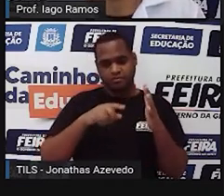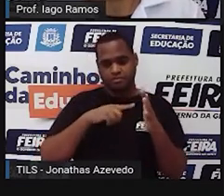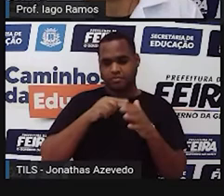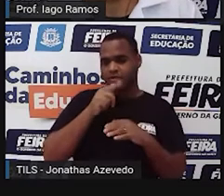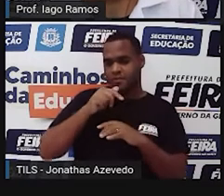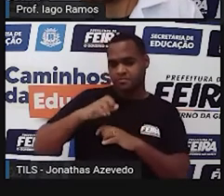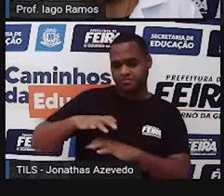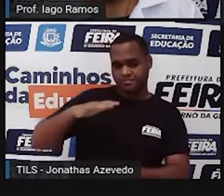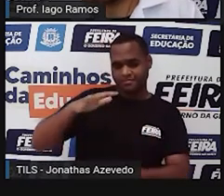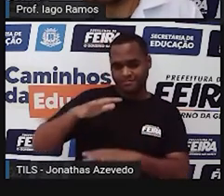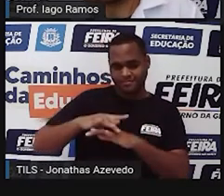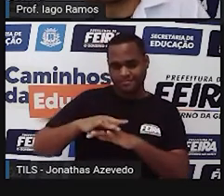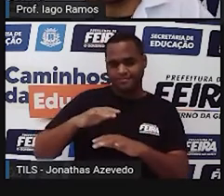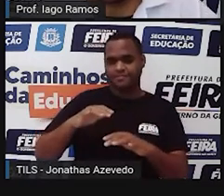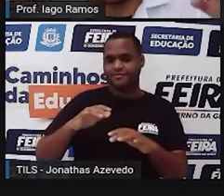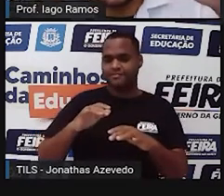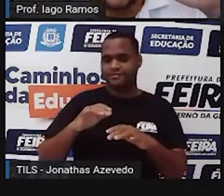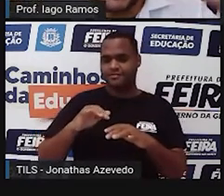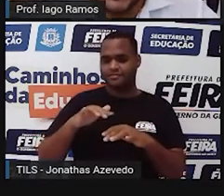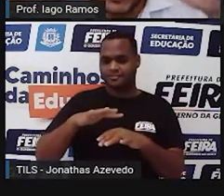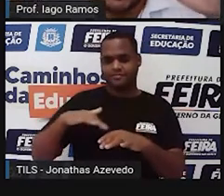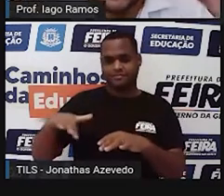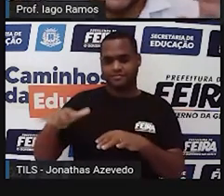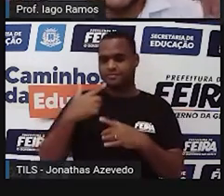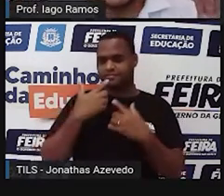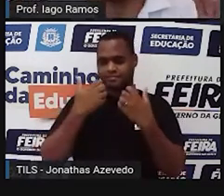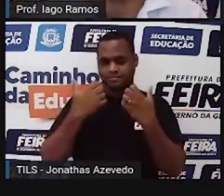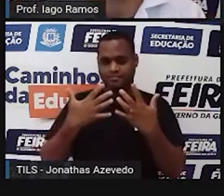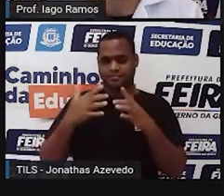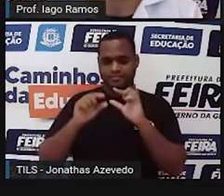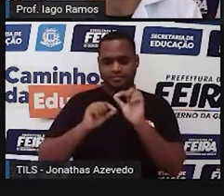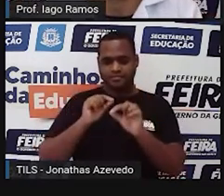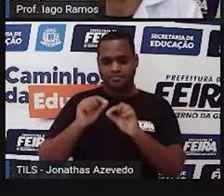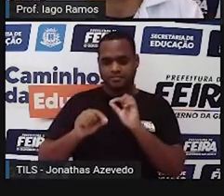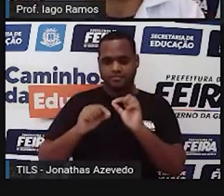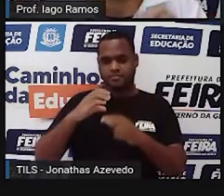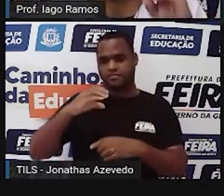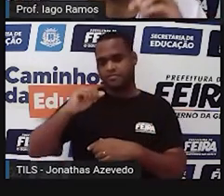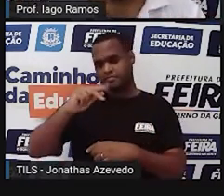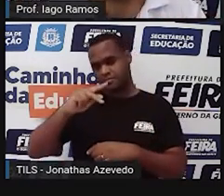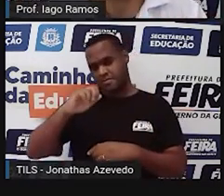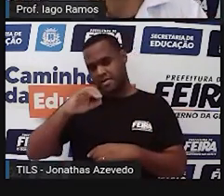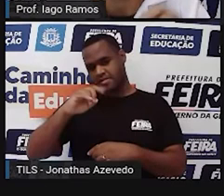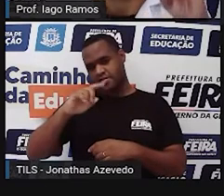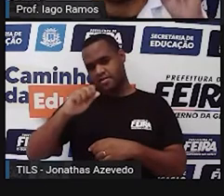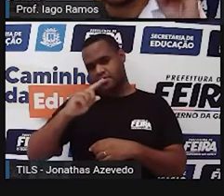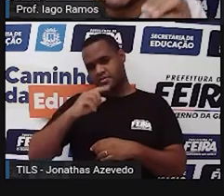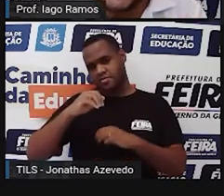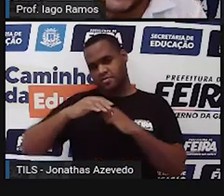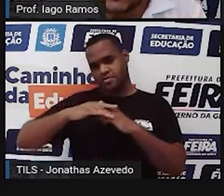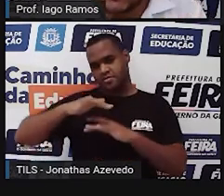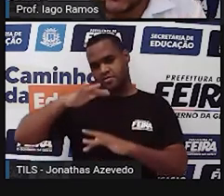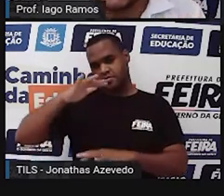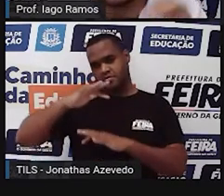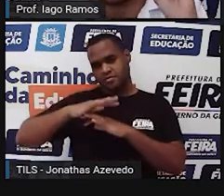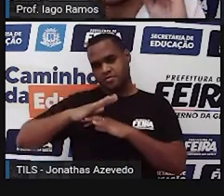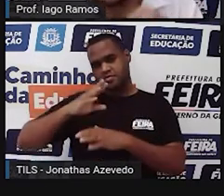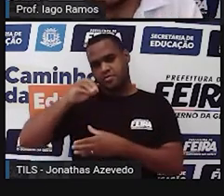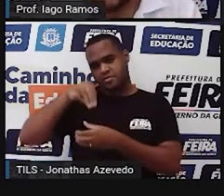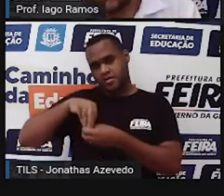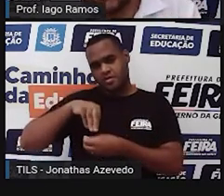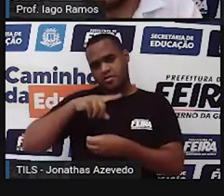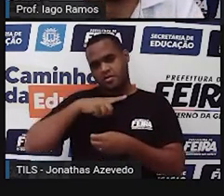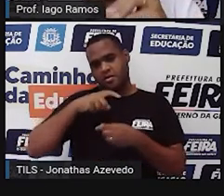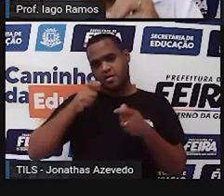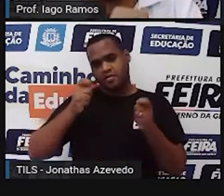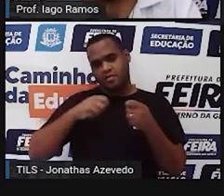ocupa um espaço. Então, falou da medida capacidade, está falando da quantidade de um líquido que